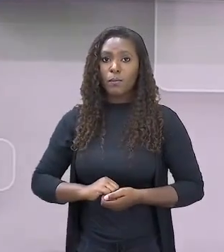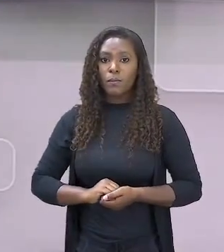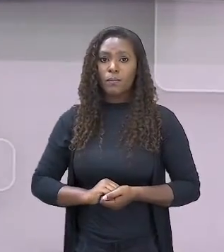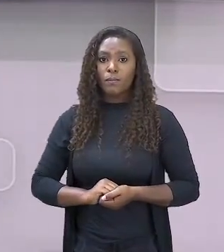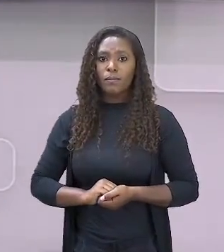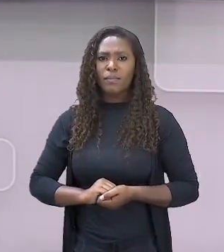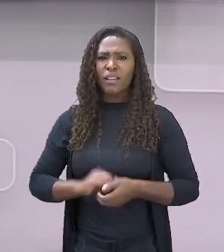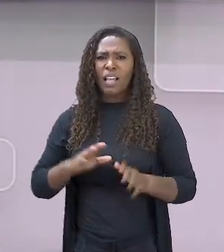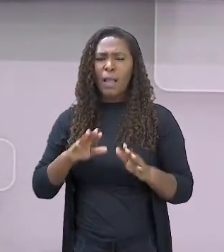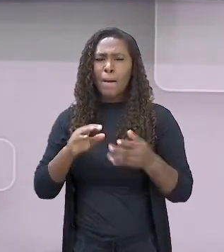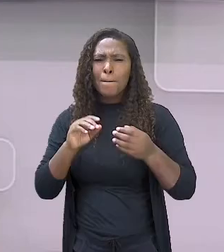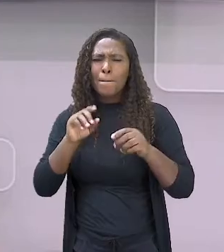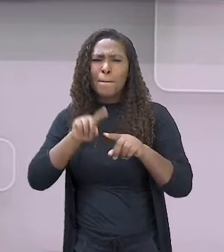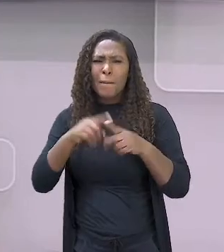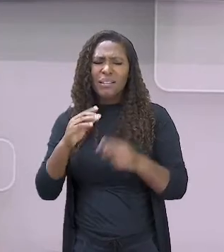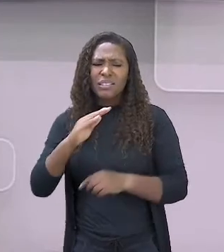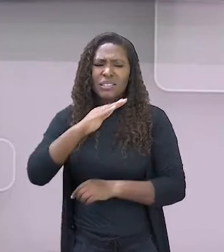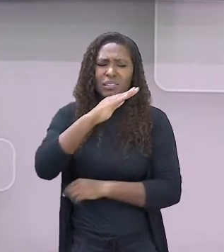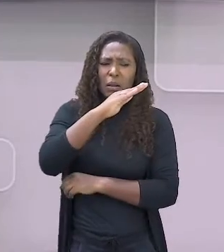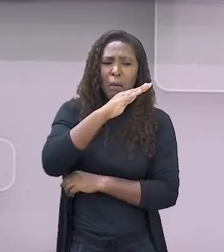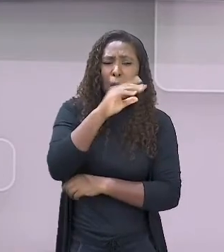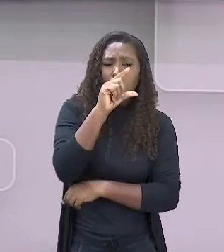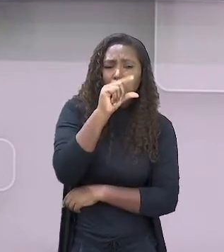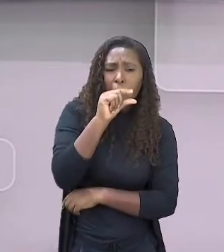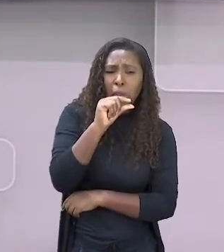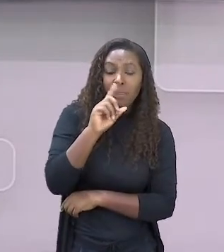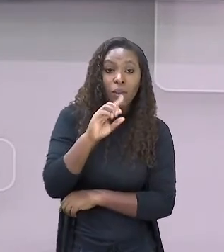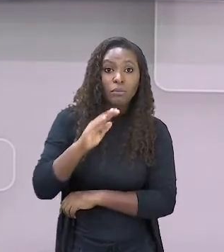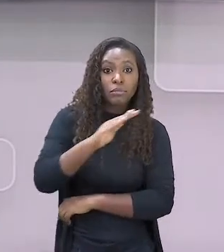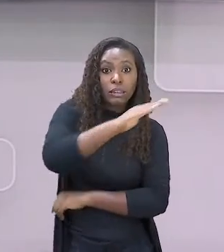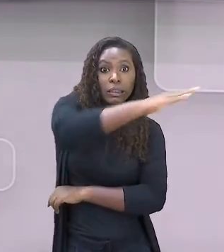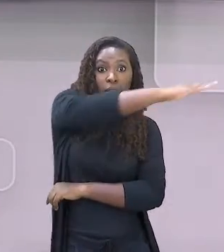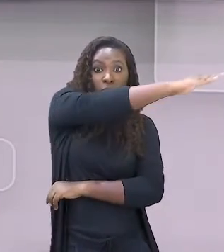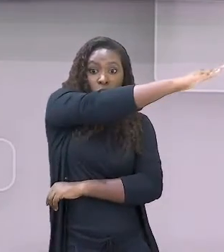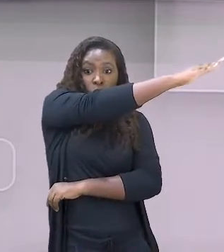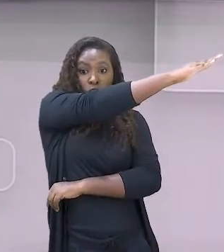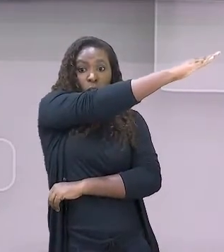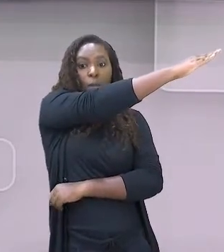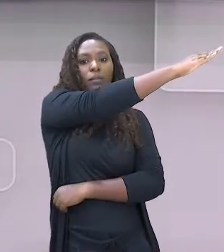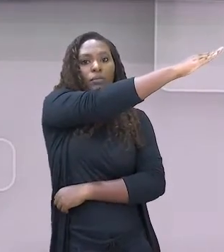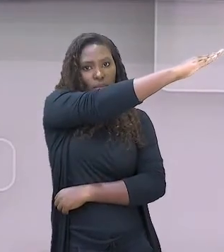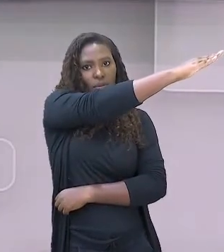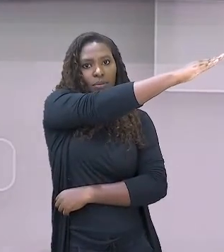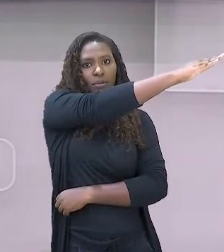Estica bem o braço, estica cotovelo, para alongar mesmo, hein?